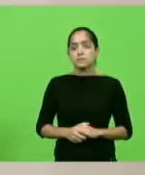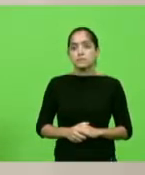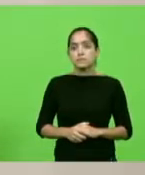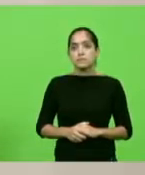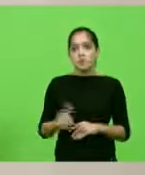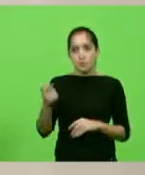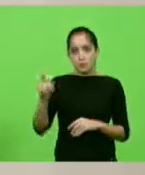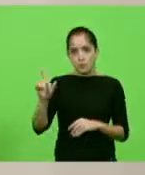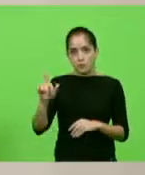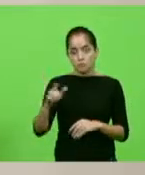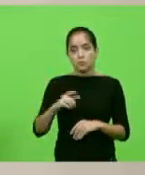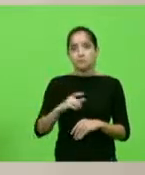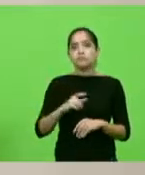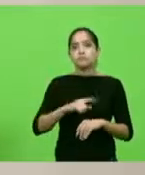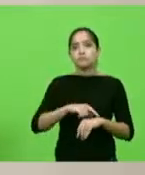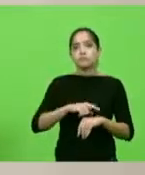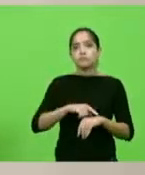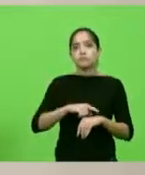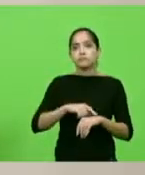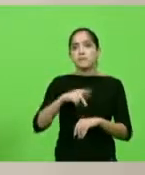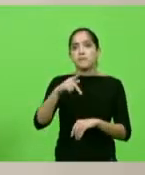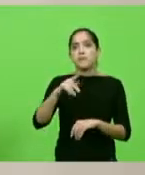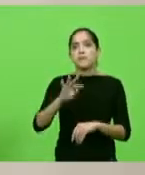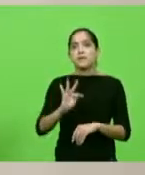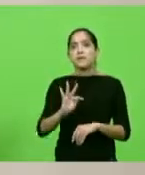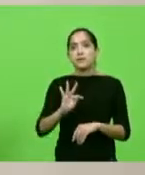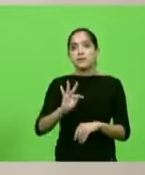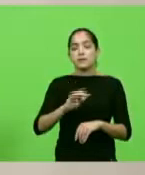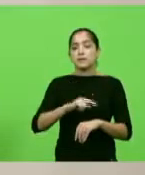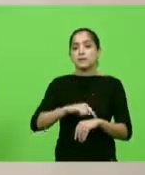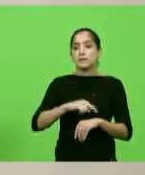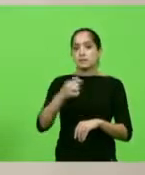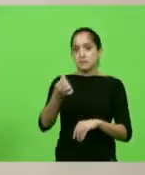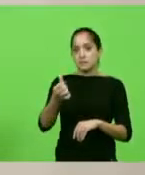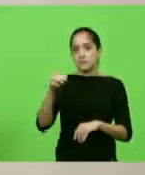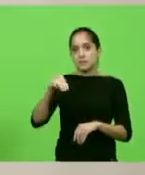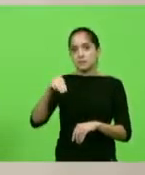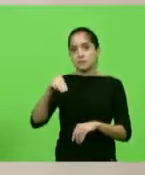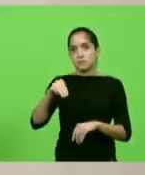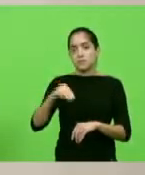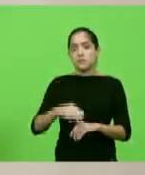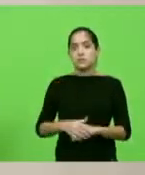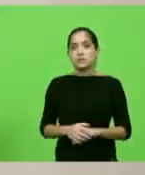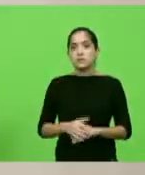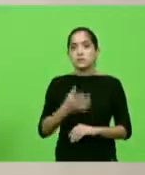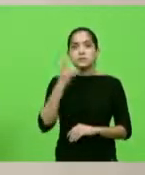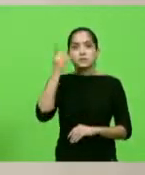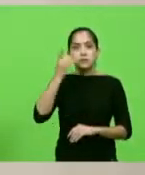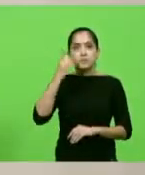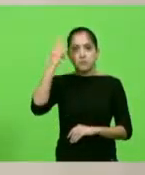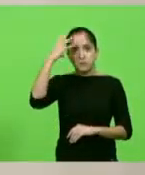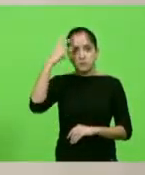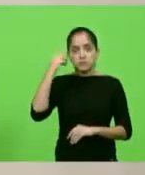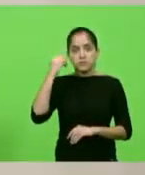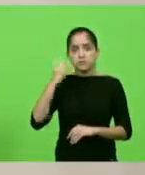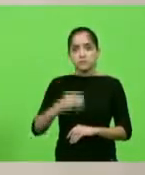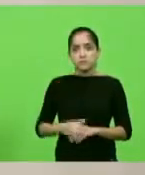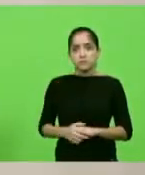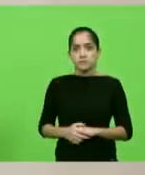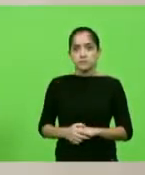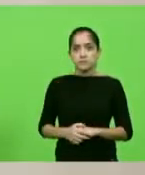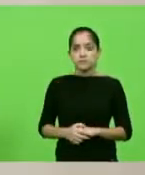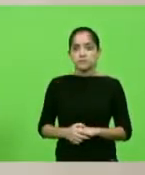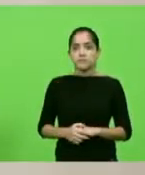Próximo horário pertence ao PT, pelo tempo de 6 minutos, fará uso da palavra a deputada Luciane Carbinati.